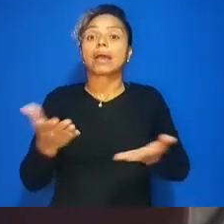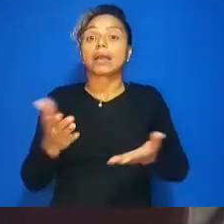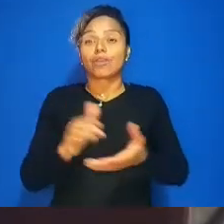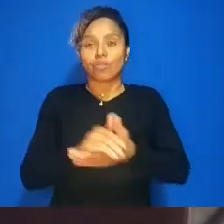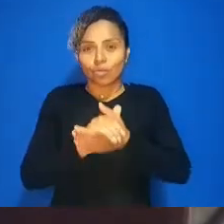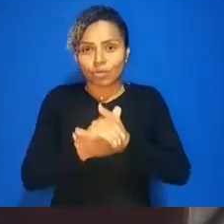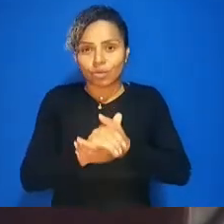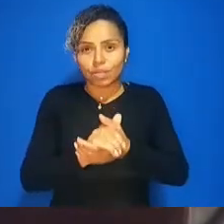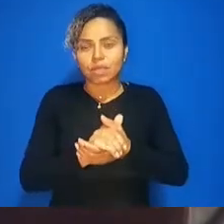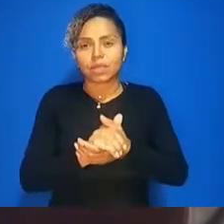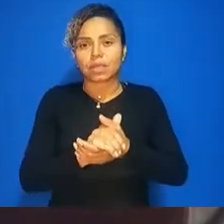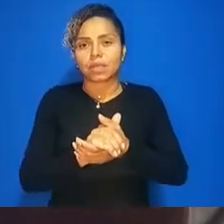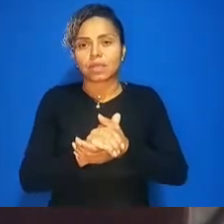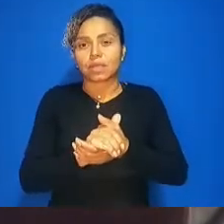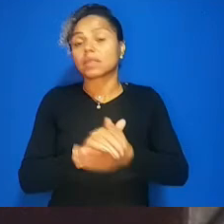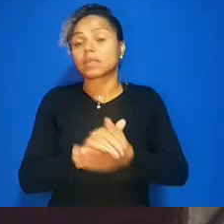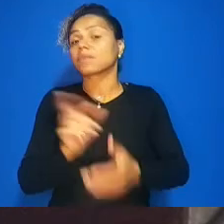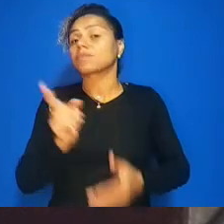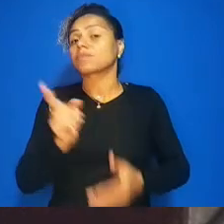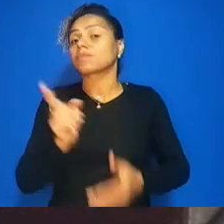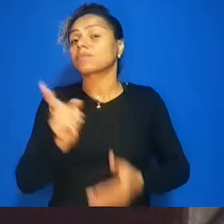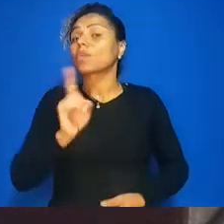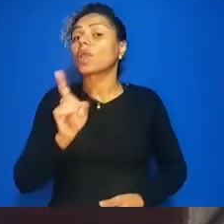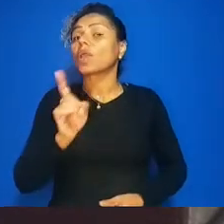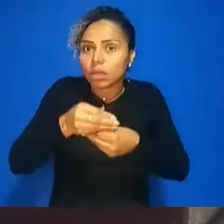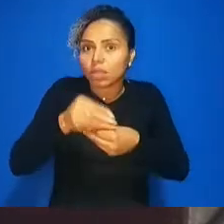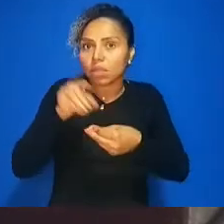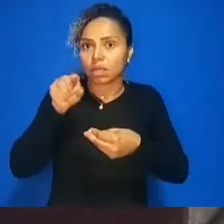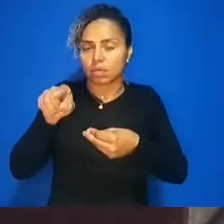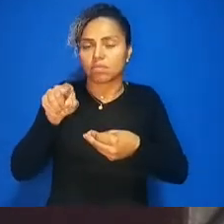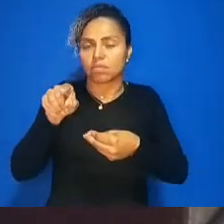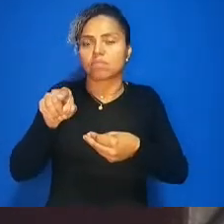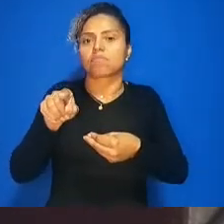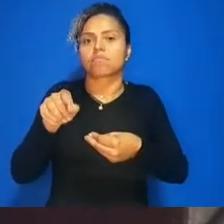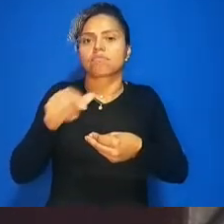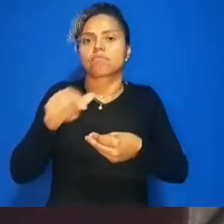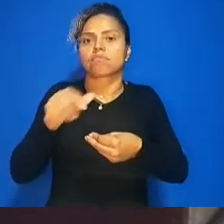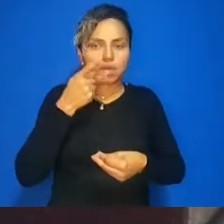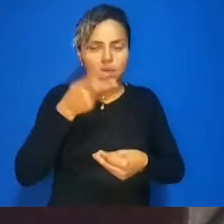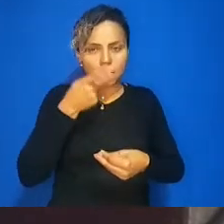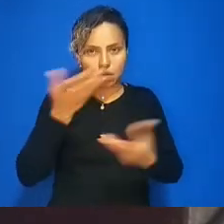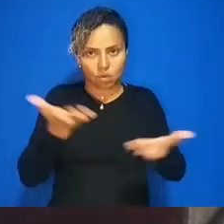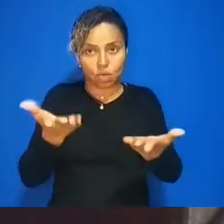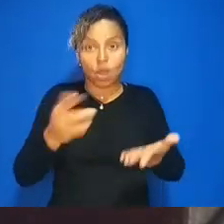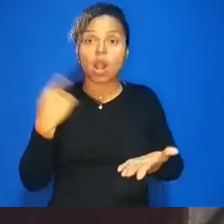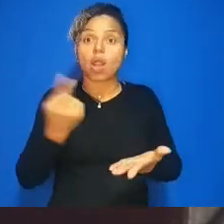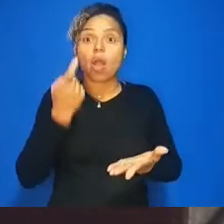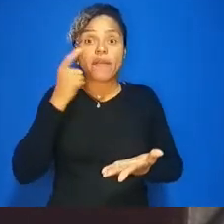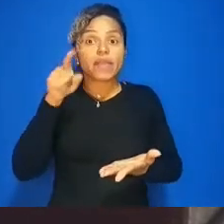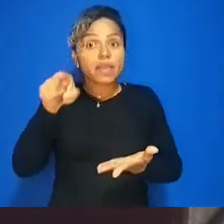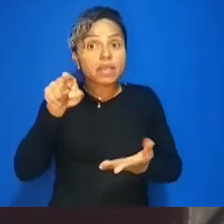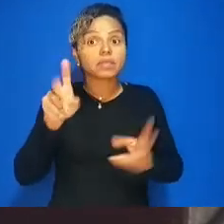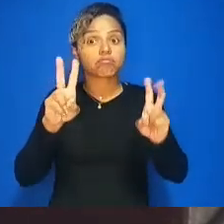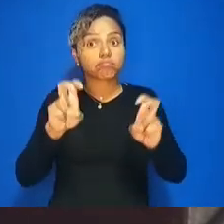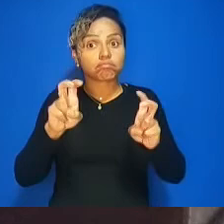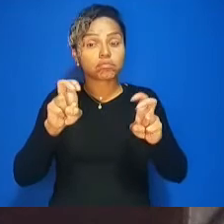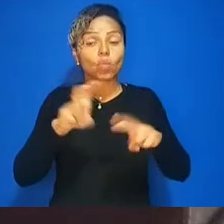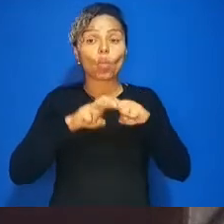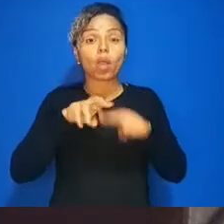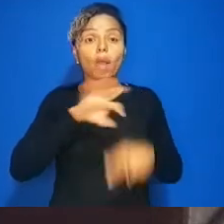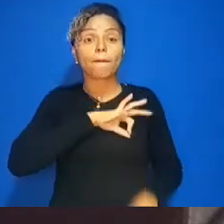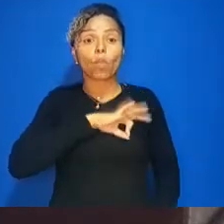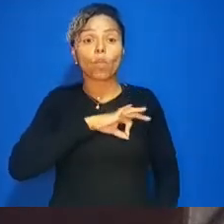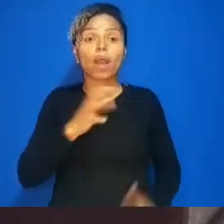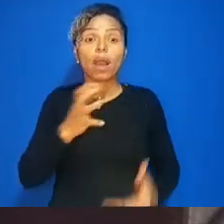nós somos exatamente em cima disso porque os policiais querem ficar e outra coisa não são só os policiais não a